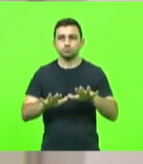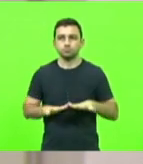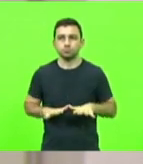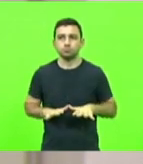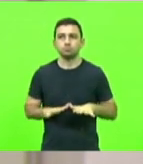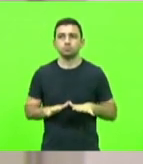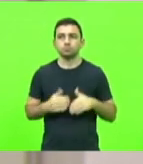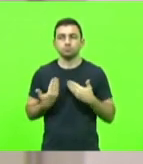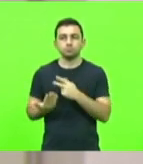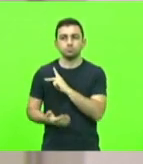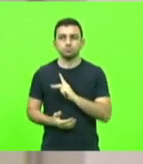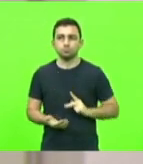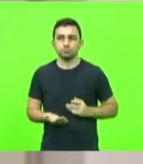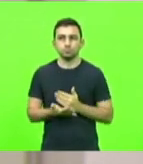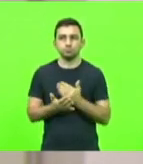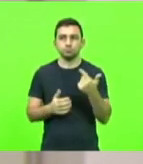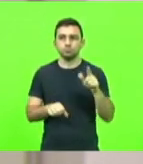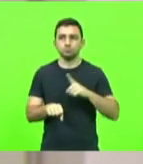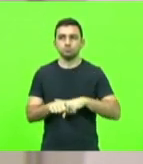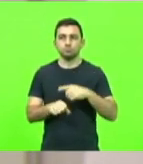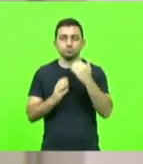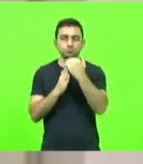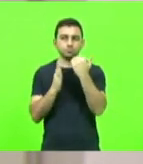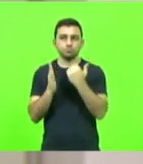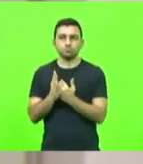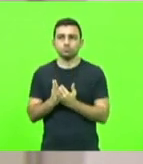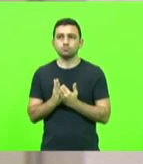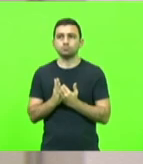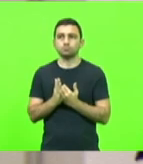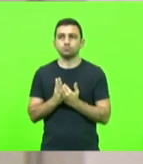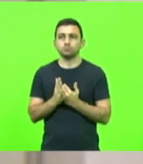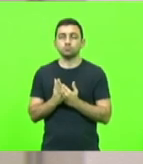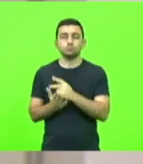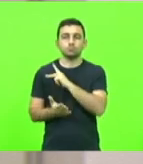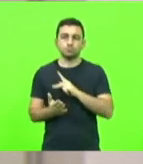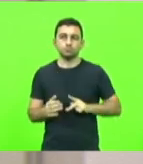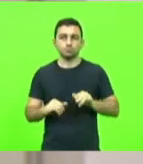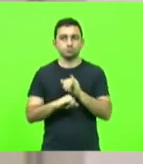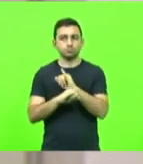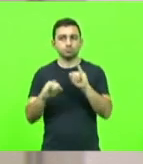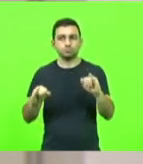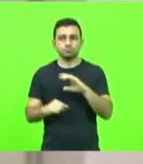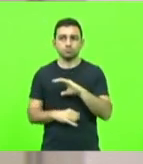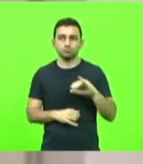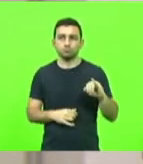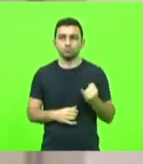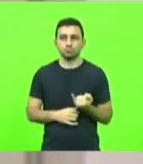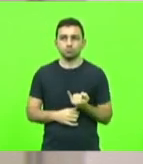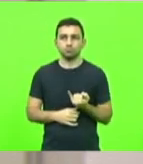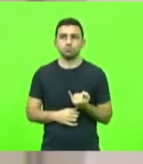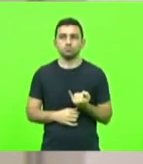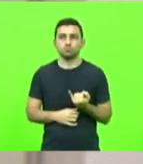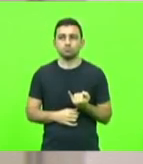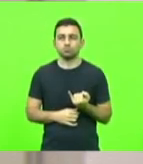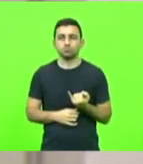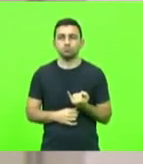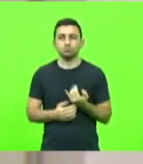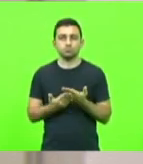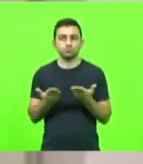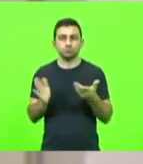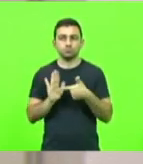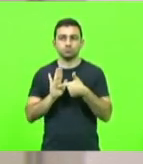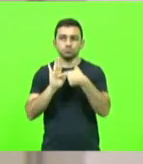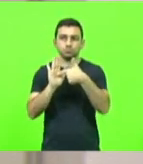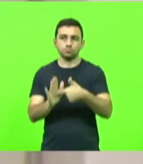senhor presidente adentrou no próximo horário. Ordem do dia. O senhor presidente comunicou que a Comissão de Constituição e Justiça apresentou o